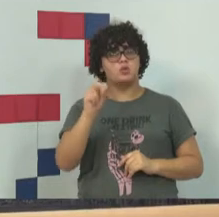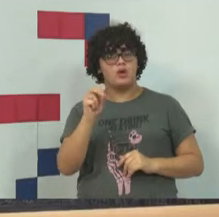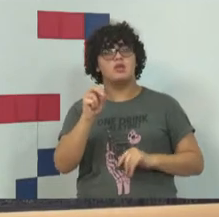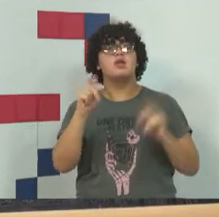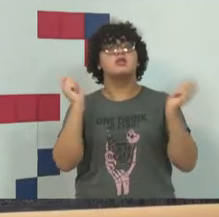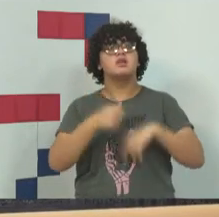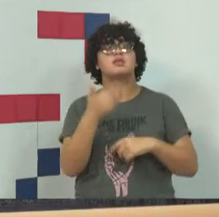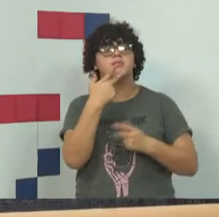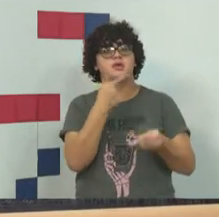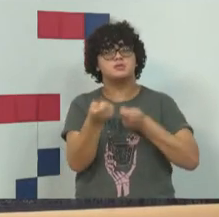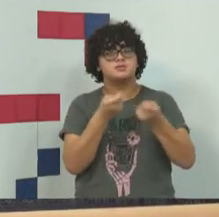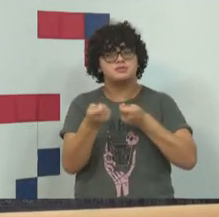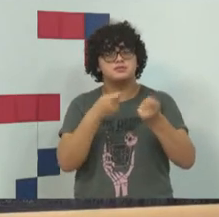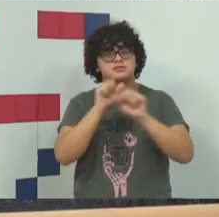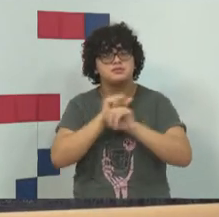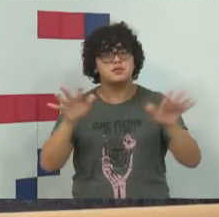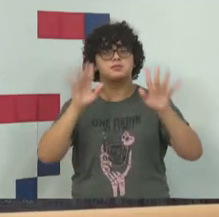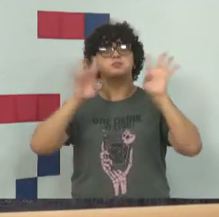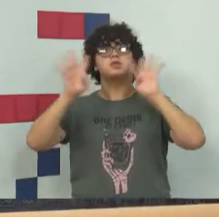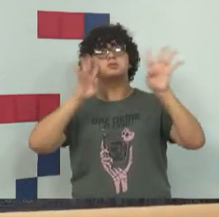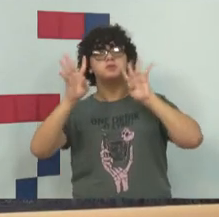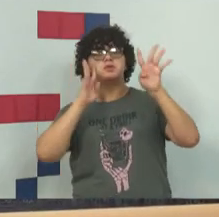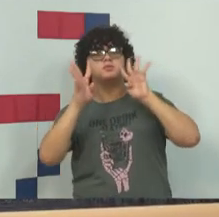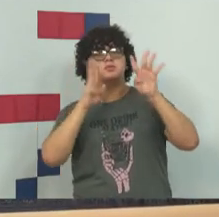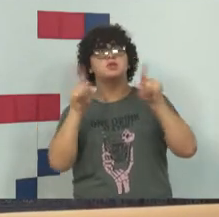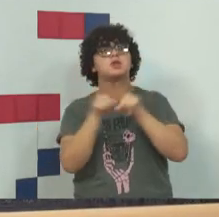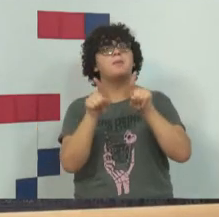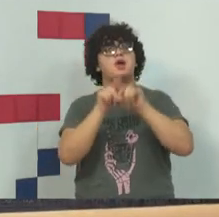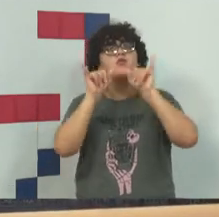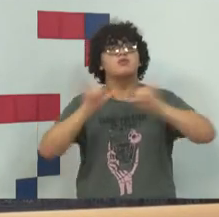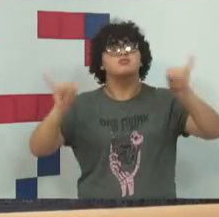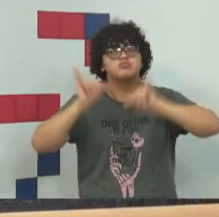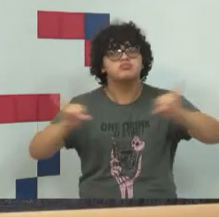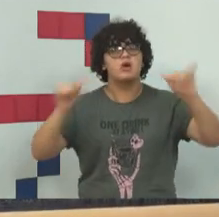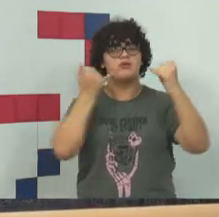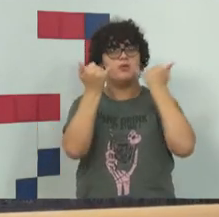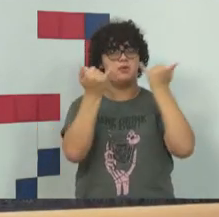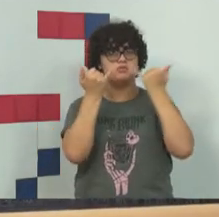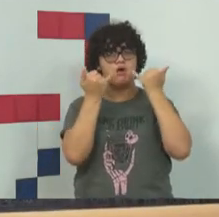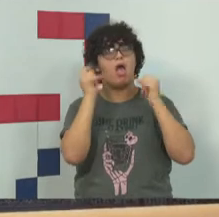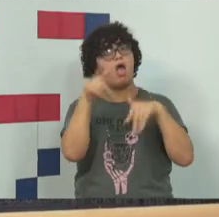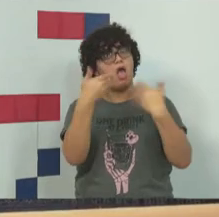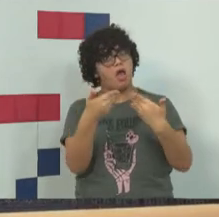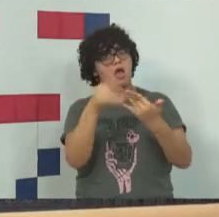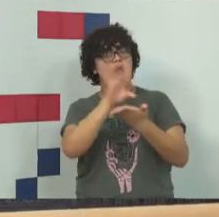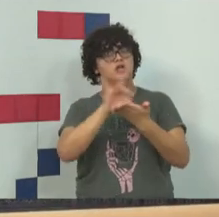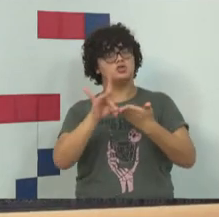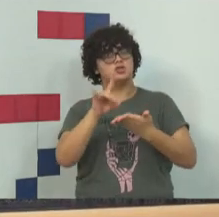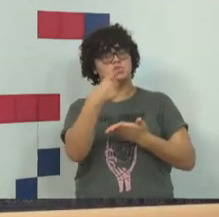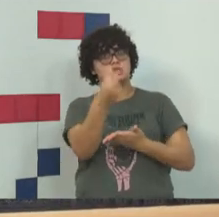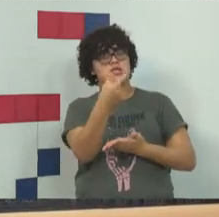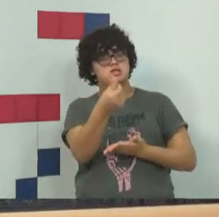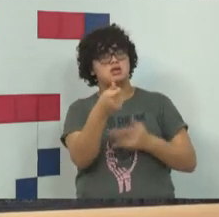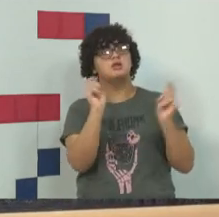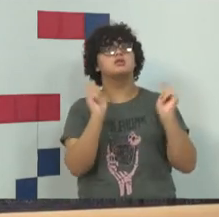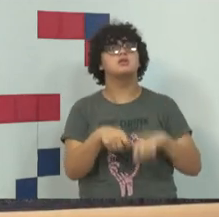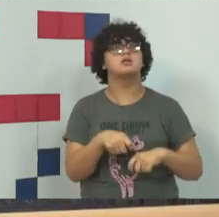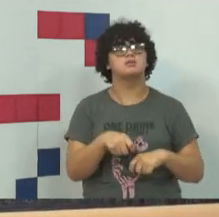liberdade de manifestação do pensamento e da informação. E aí o artigo 16 tentou criminalizar isso dizendo